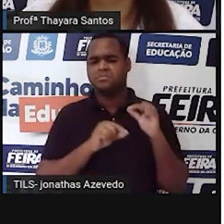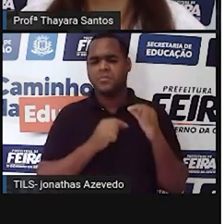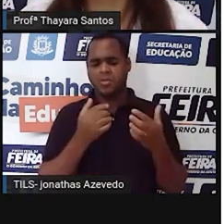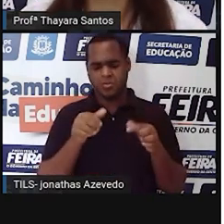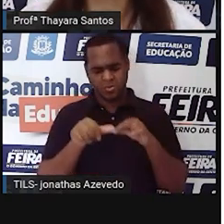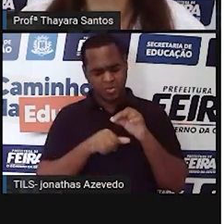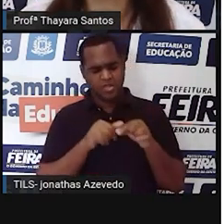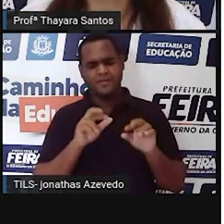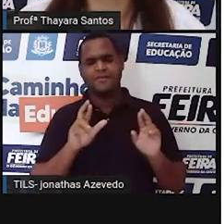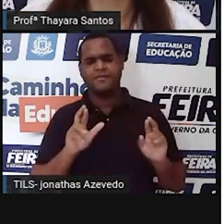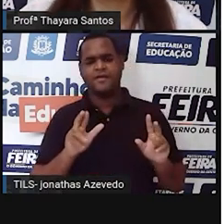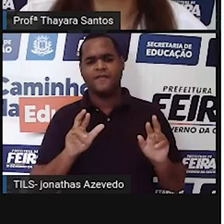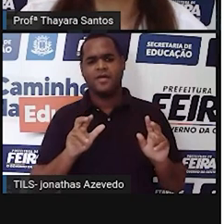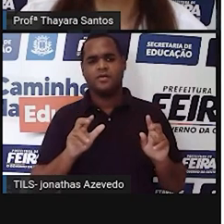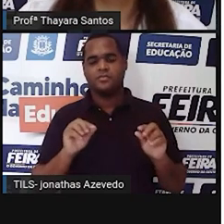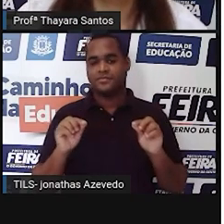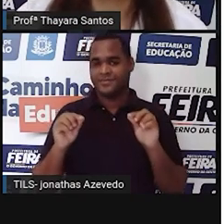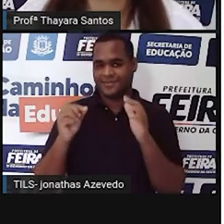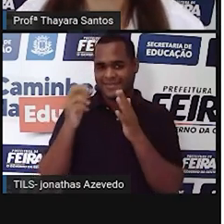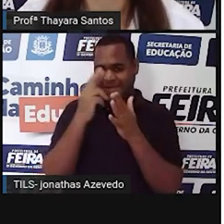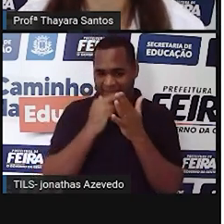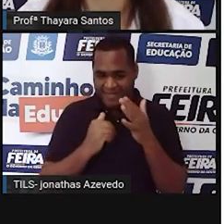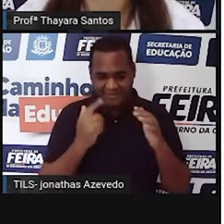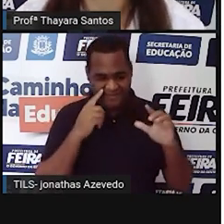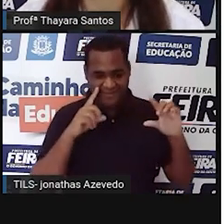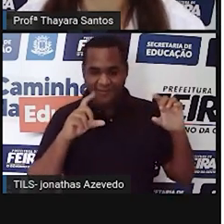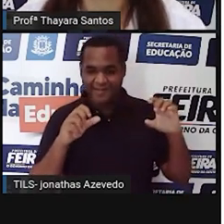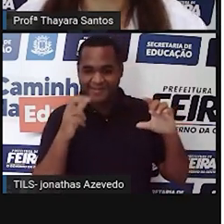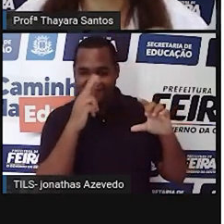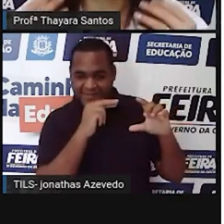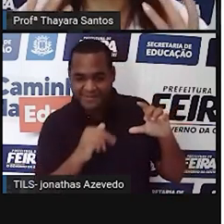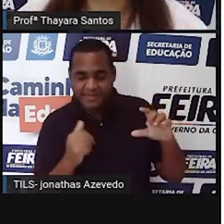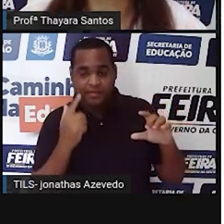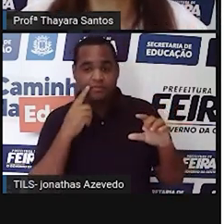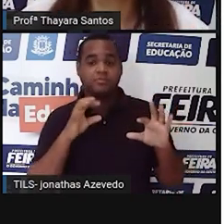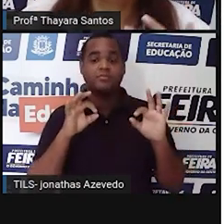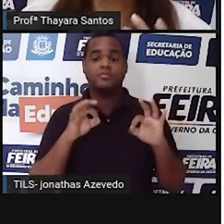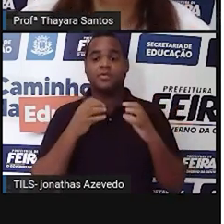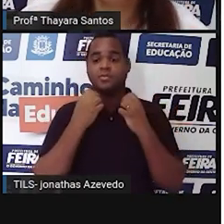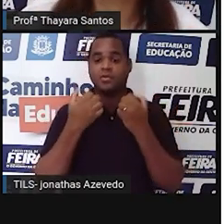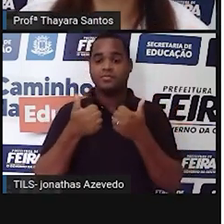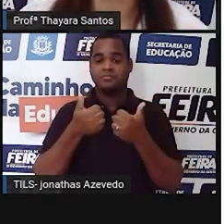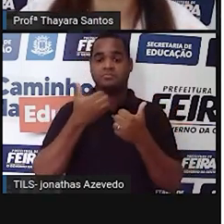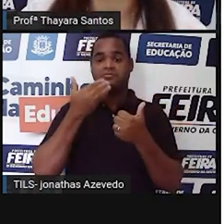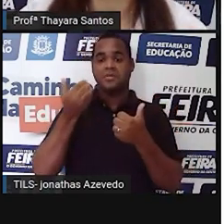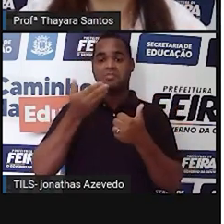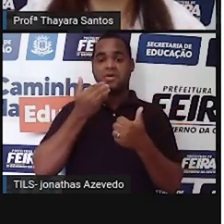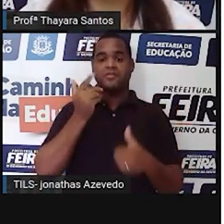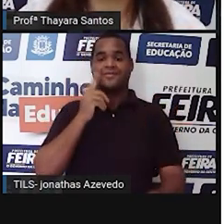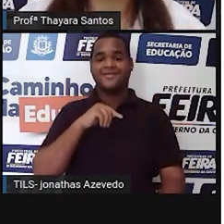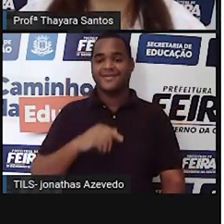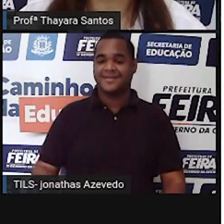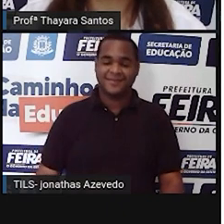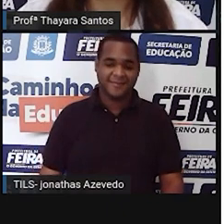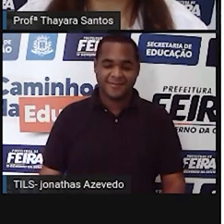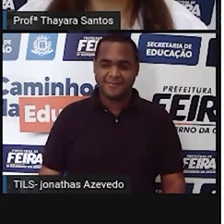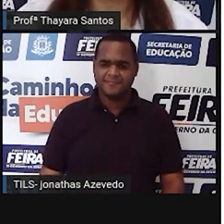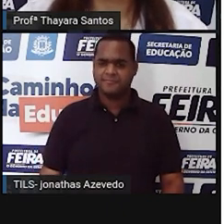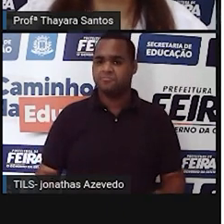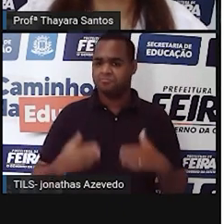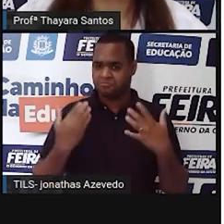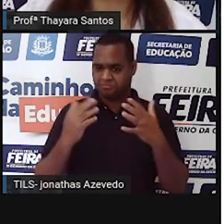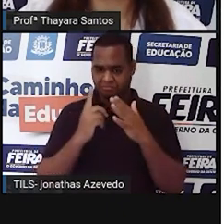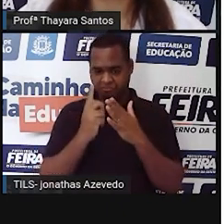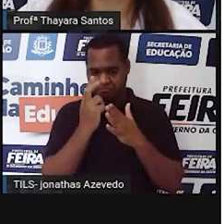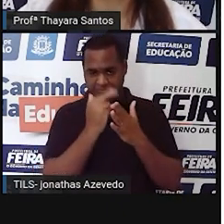muda? O que muda é que a imagem que aparece no microscópio eletrônico é muito melhor do que a do microscópio óptico. E,